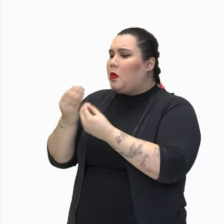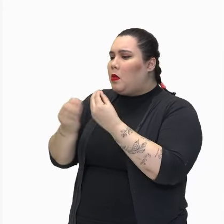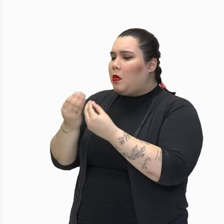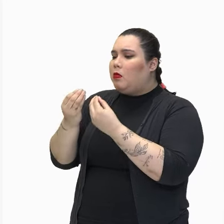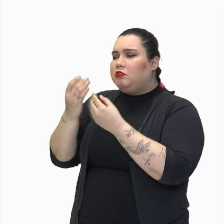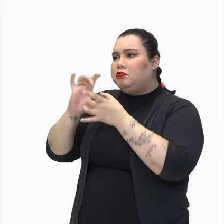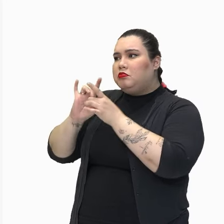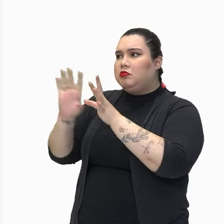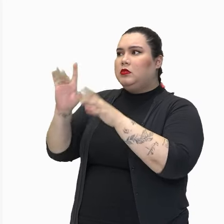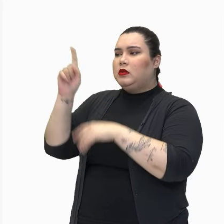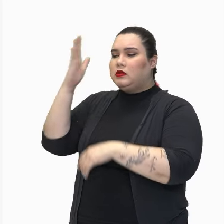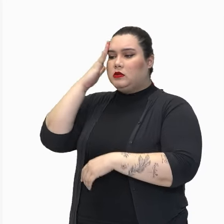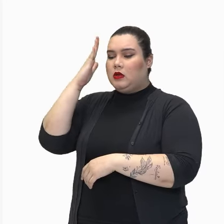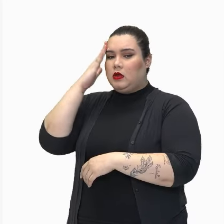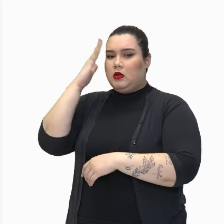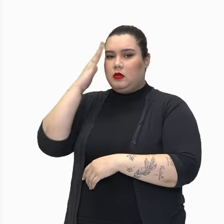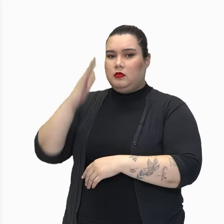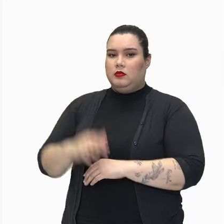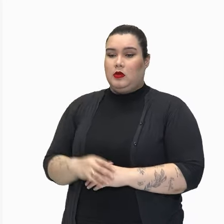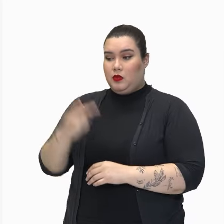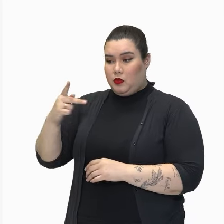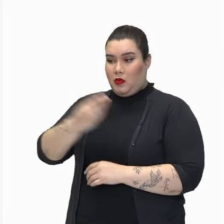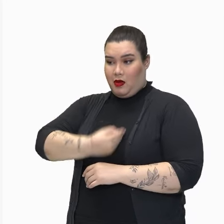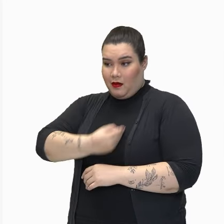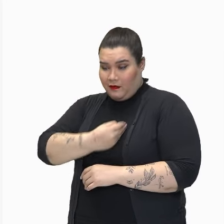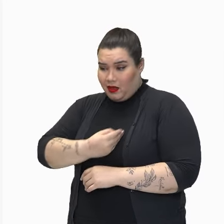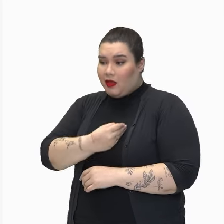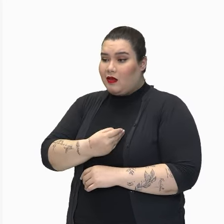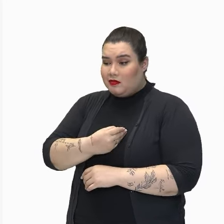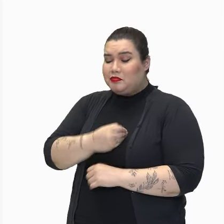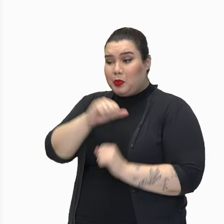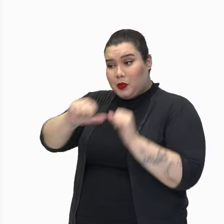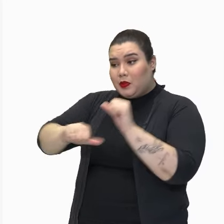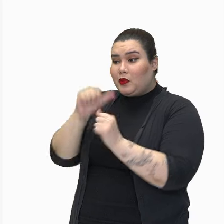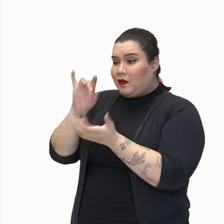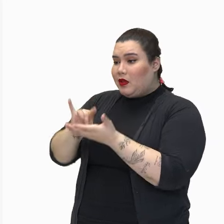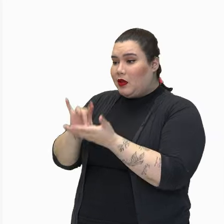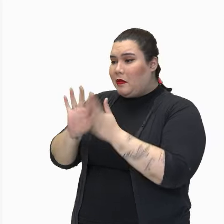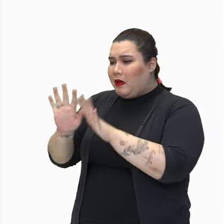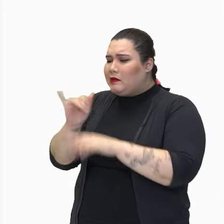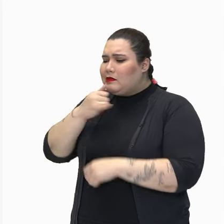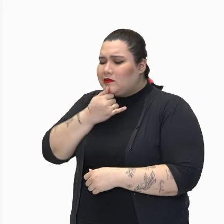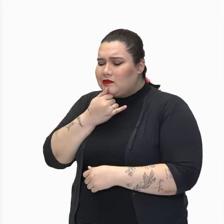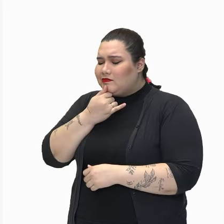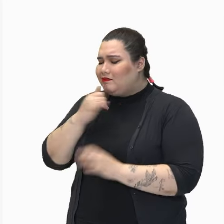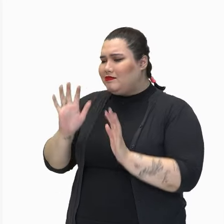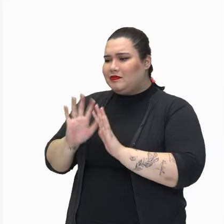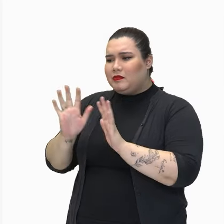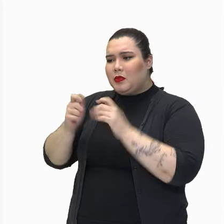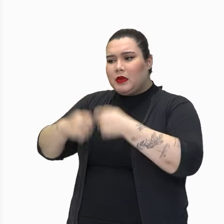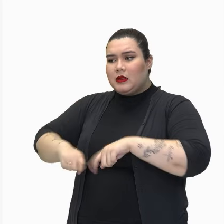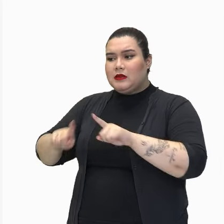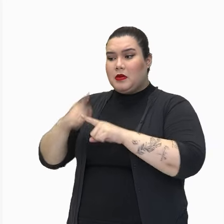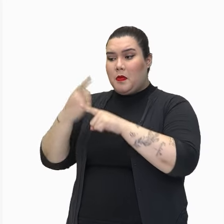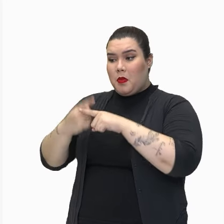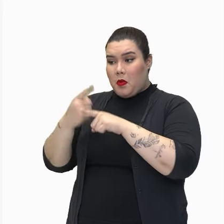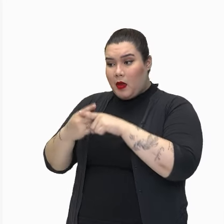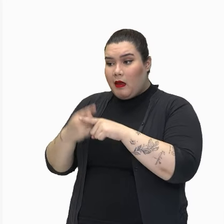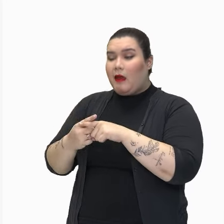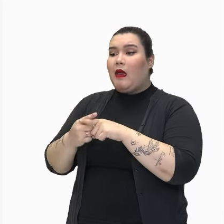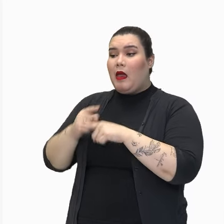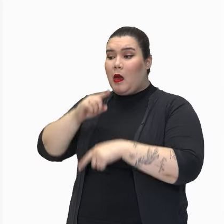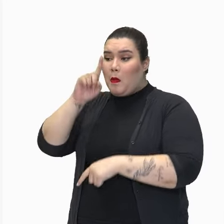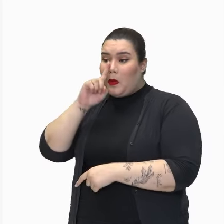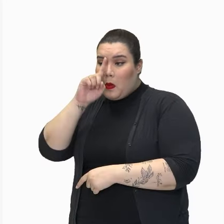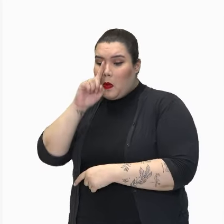verde, mas não fique triste, de modo nenhum, porque a tristeza é a boio de chamar o demônio. E o reino do céu,